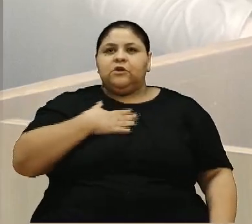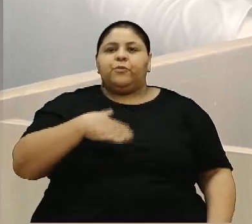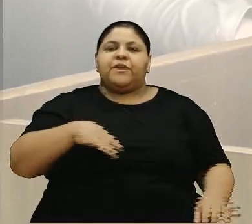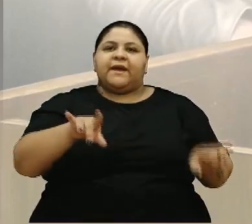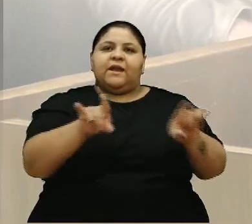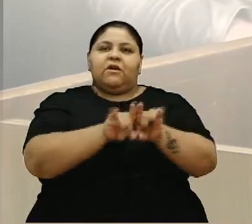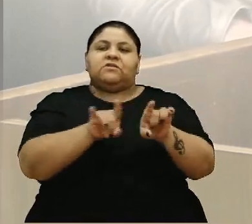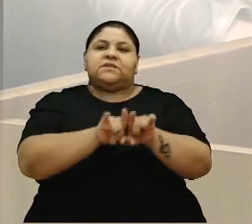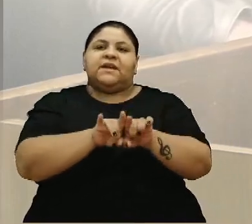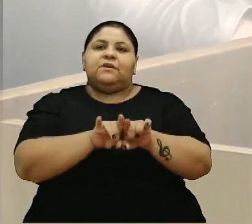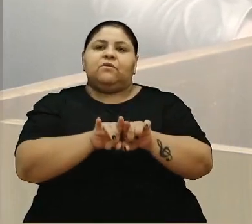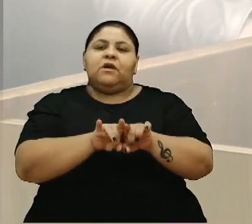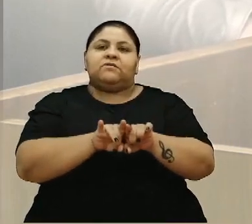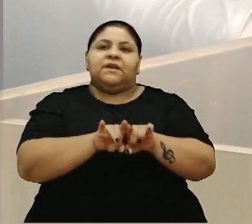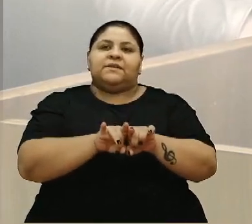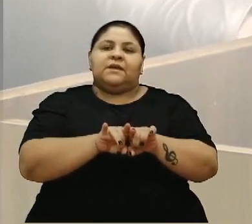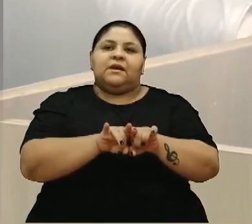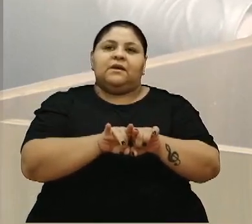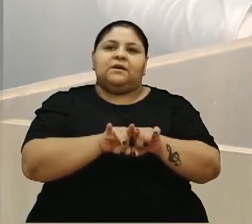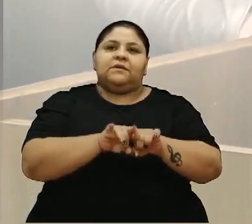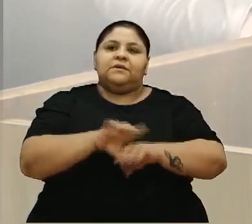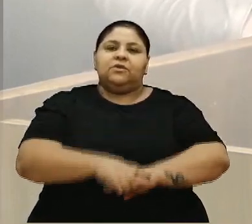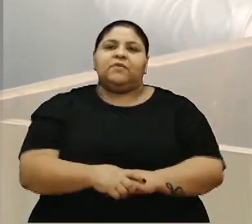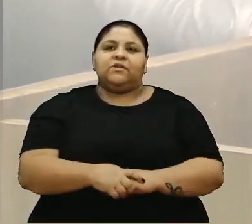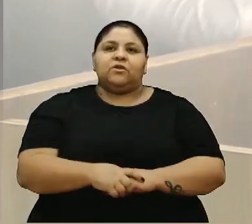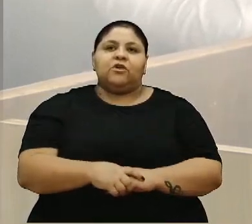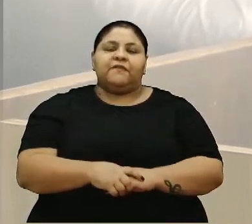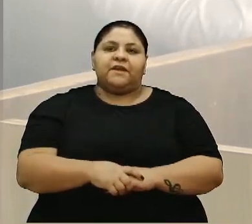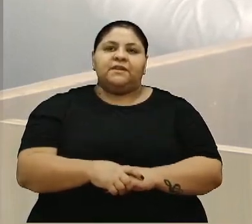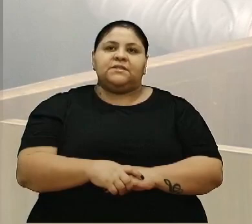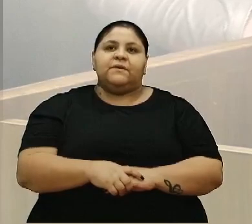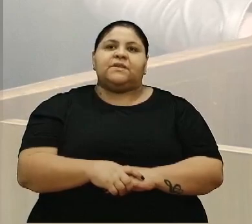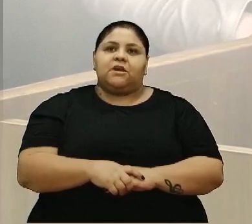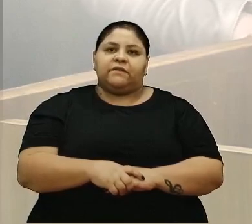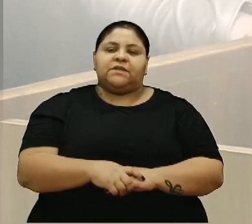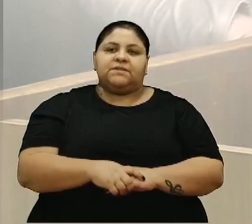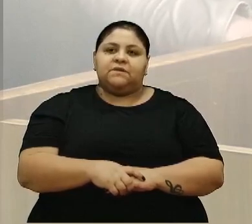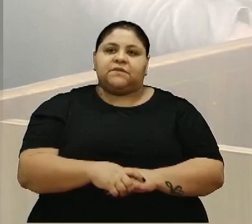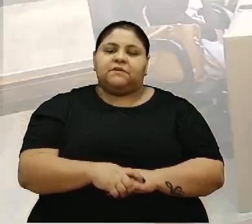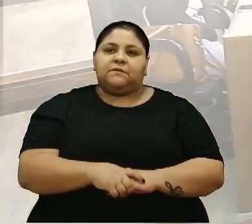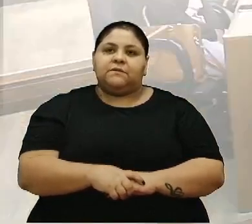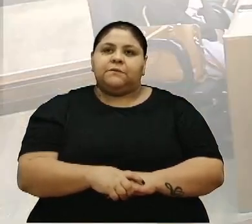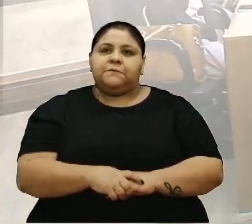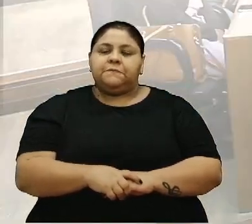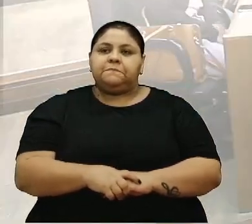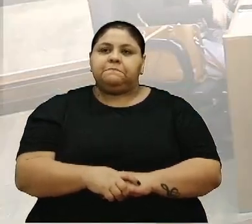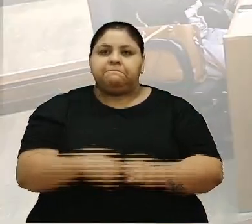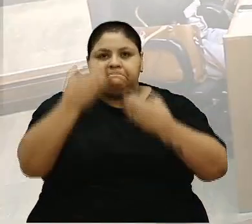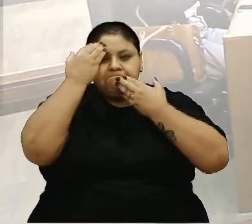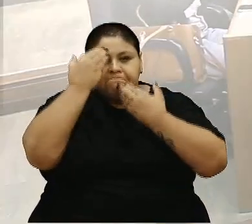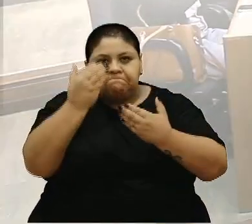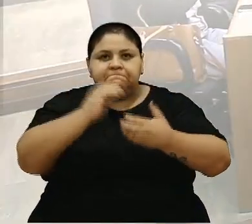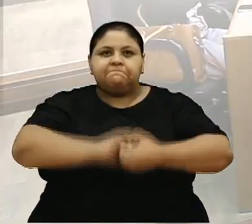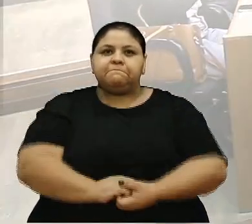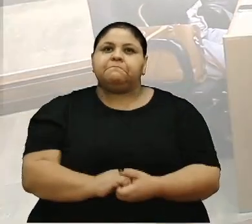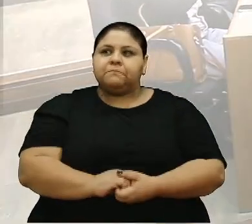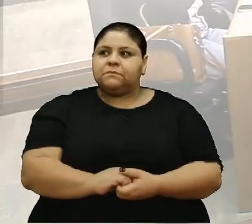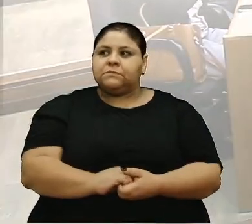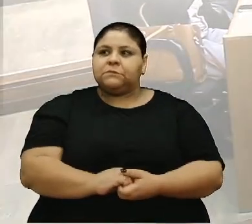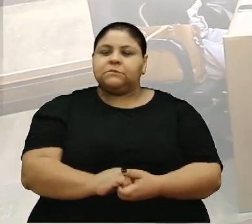economia de Caxias do Sul. Mais uma vez, muito obrigada, e a gente está à disposição de vocês sempre. Aplausos